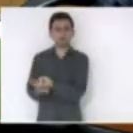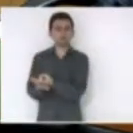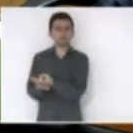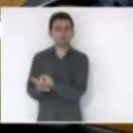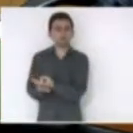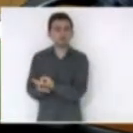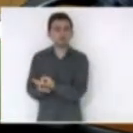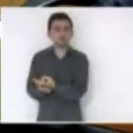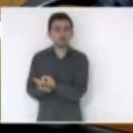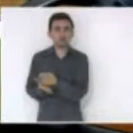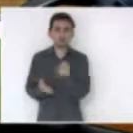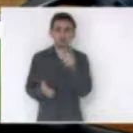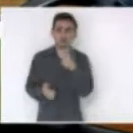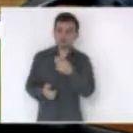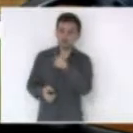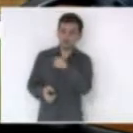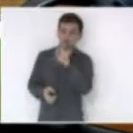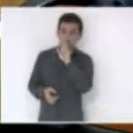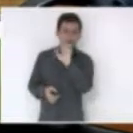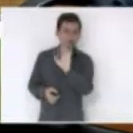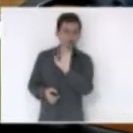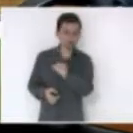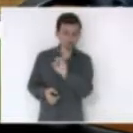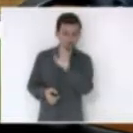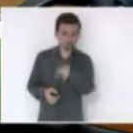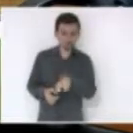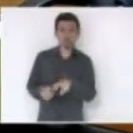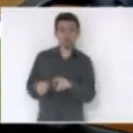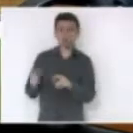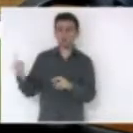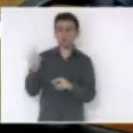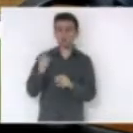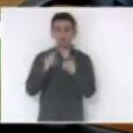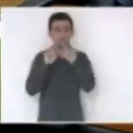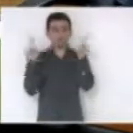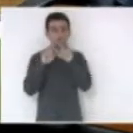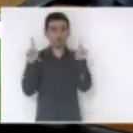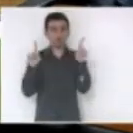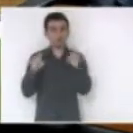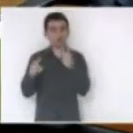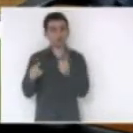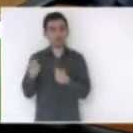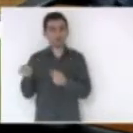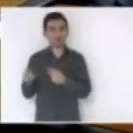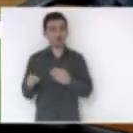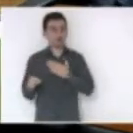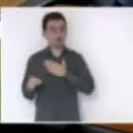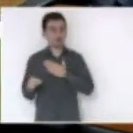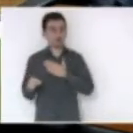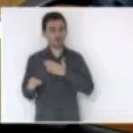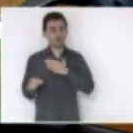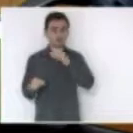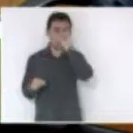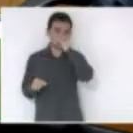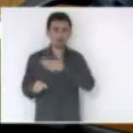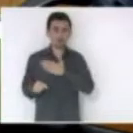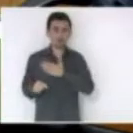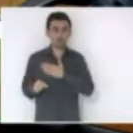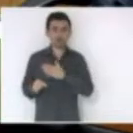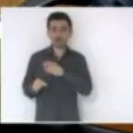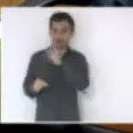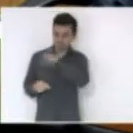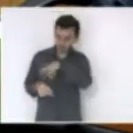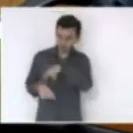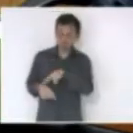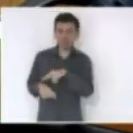tem razão vou falar com o outro aí veio outro e reclamou que ele que tinha razão que não era os porcos não eram dele não sei o que ele disse você